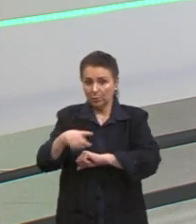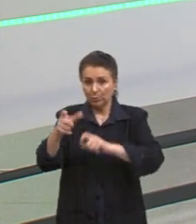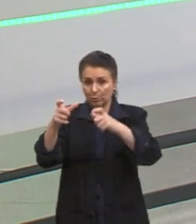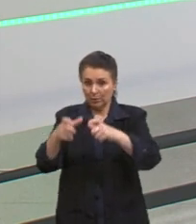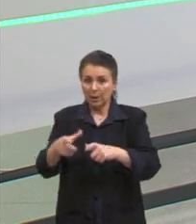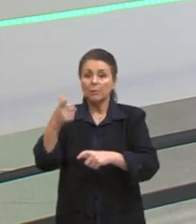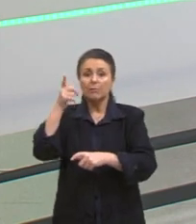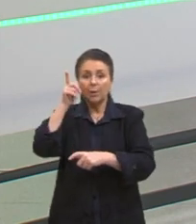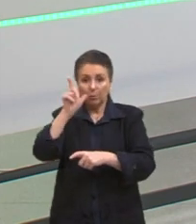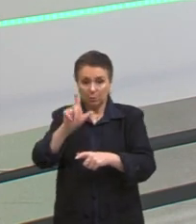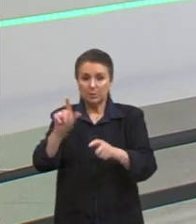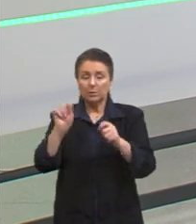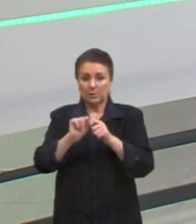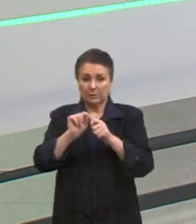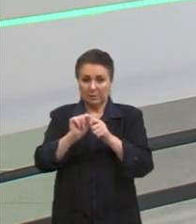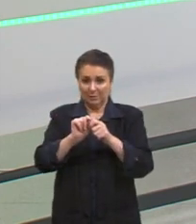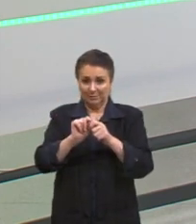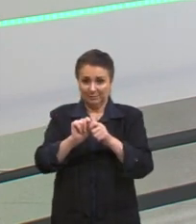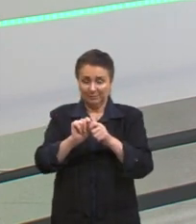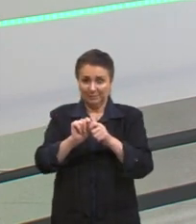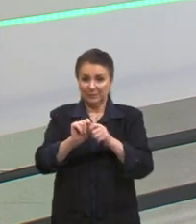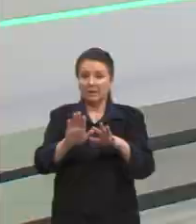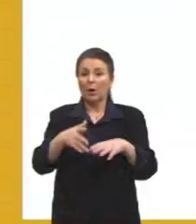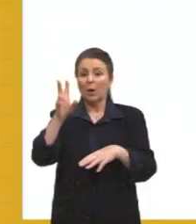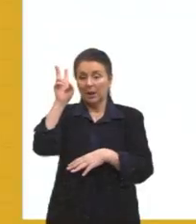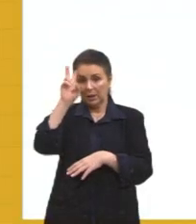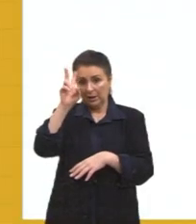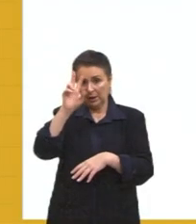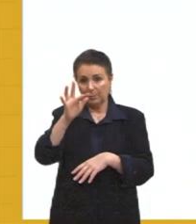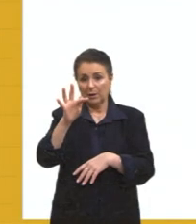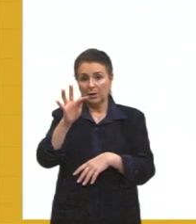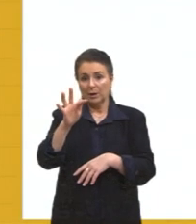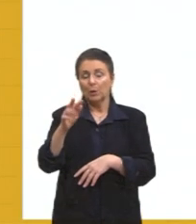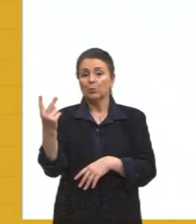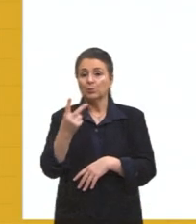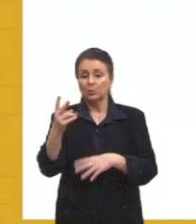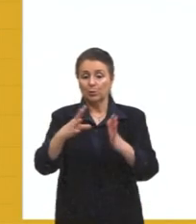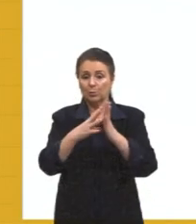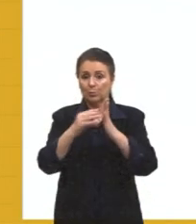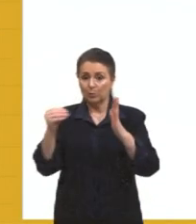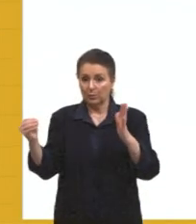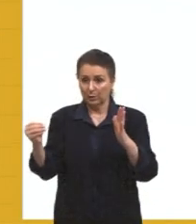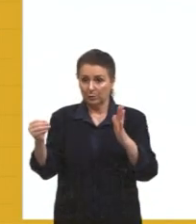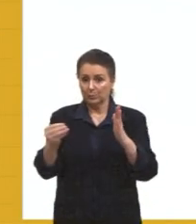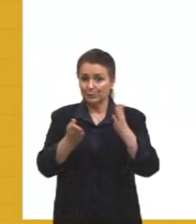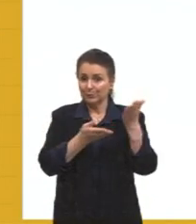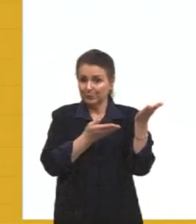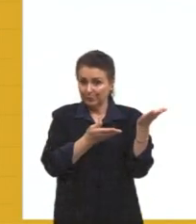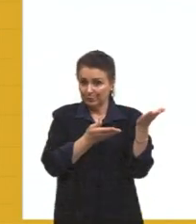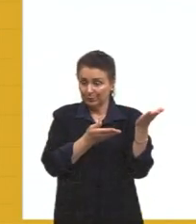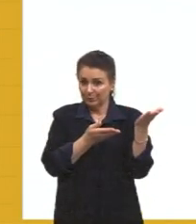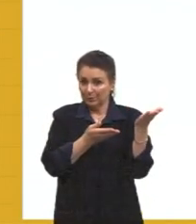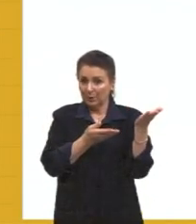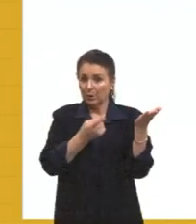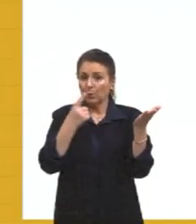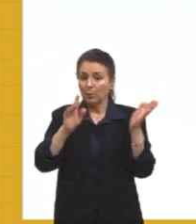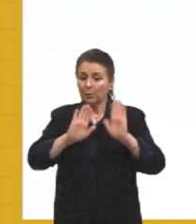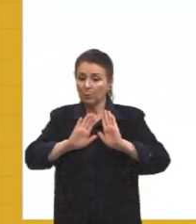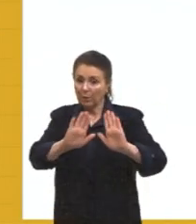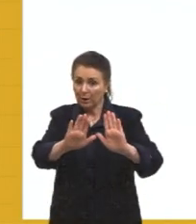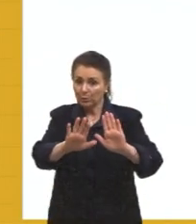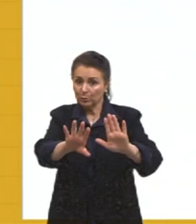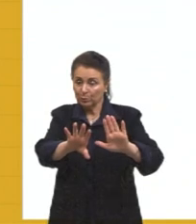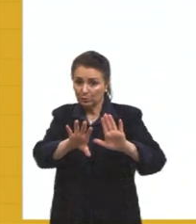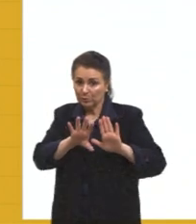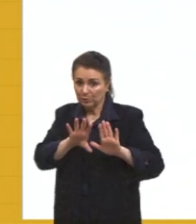ele vai conseguir resolver isso aí, tá, agorizado. Então, lembra disso, fordismo e toyotismo, um é empurrado e o outro é puxado, puxado